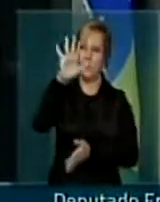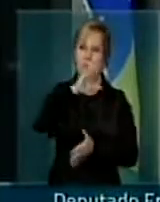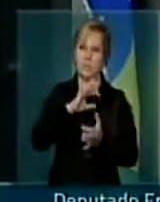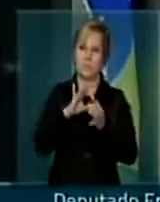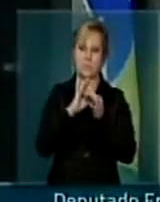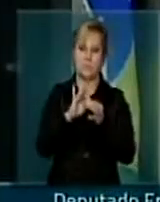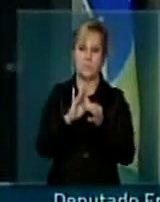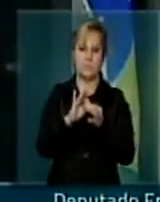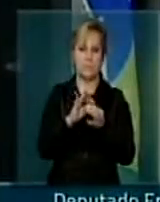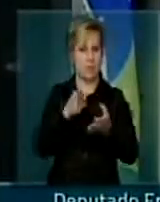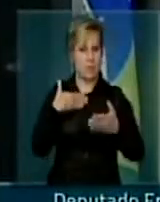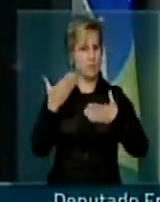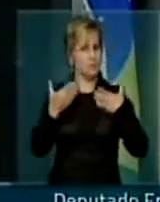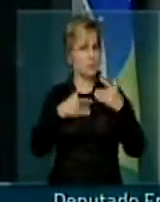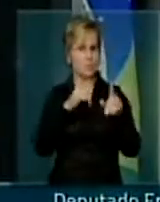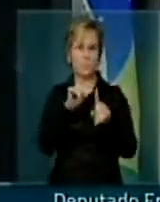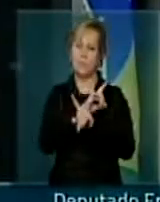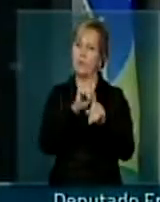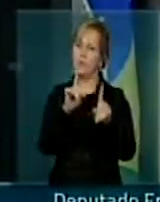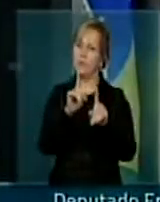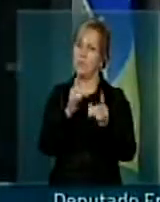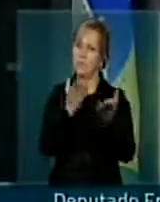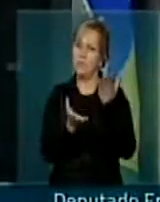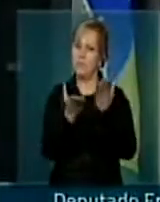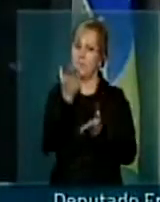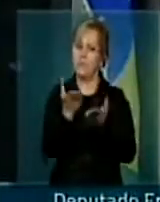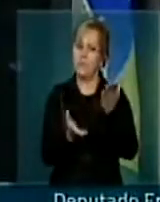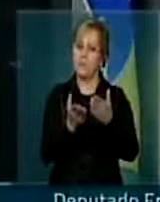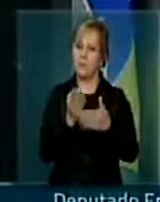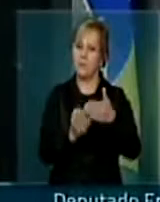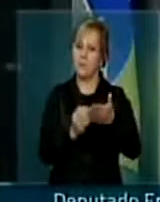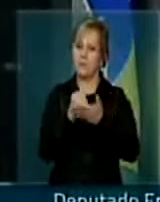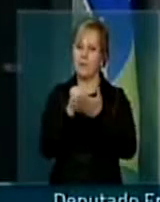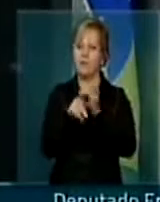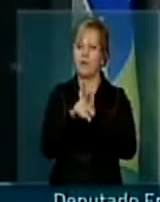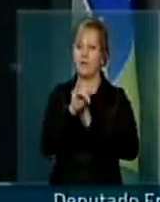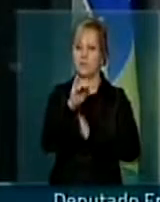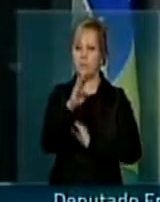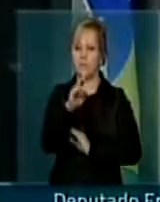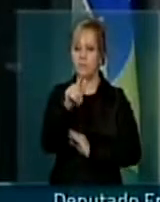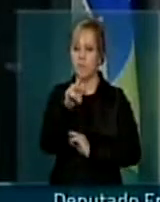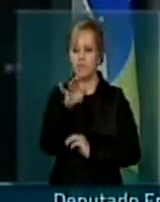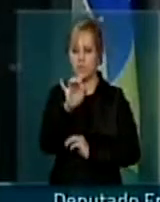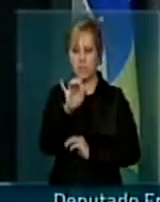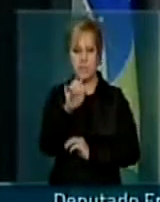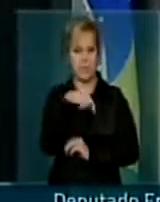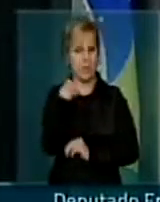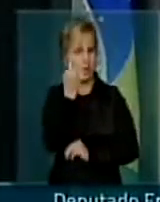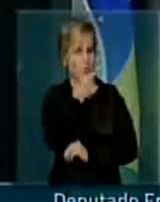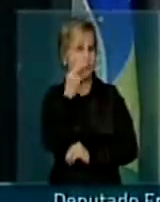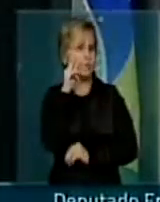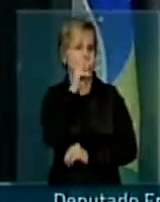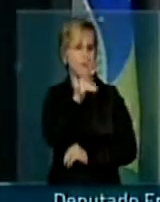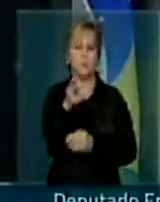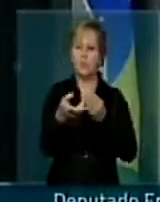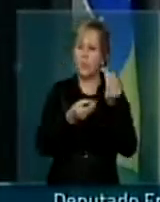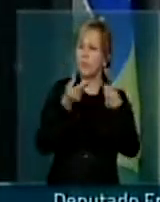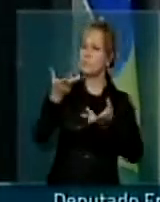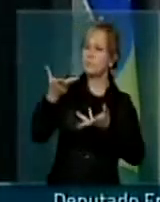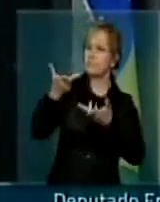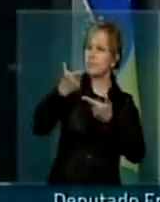Não se espantem, segundo o IBGE, a Amazônia que nós todos vemos como uma espécie de paraíso,